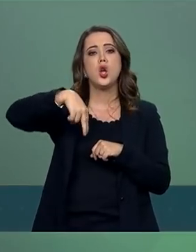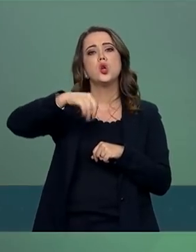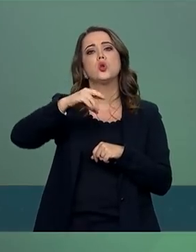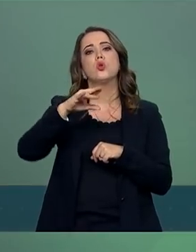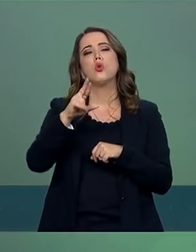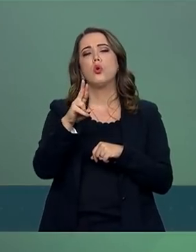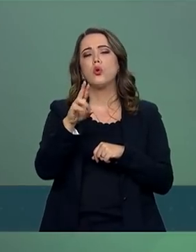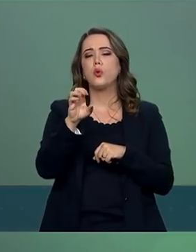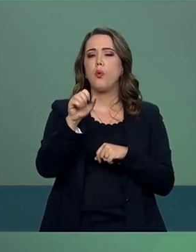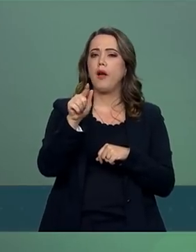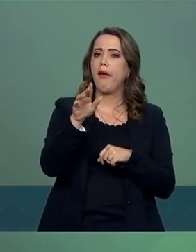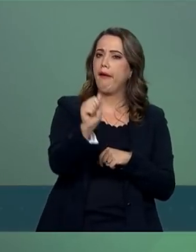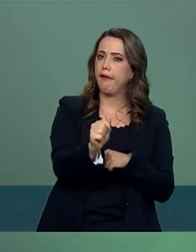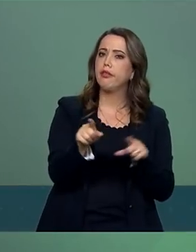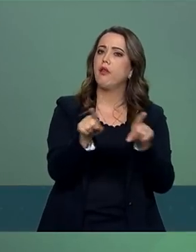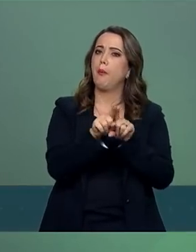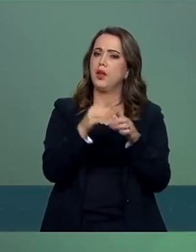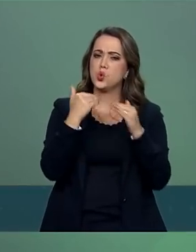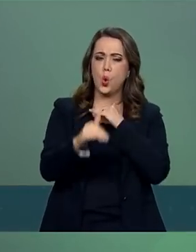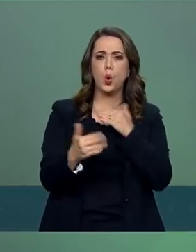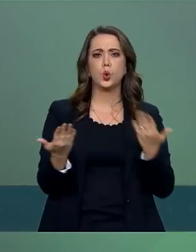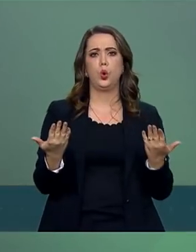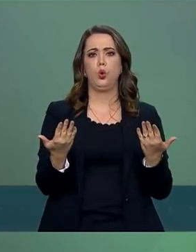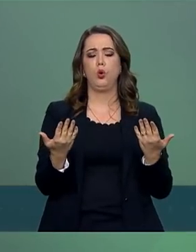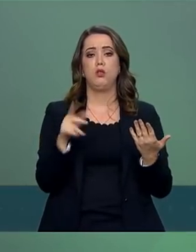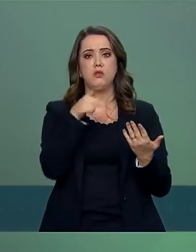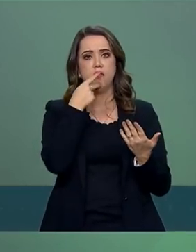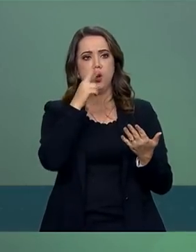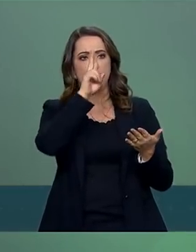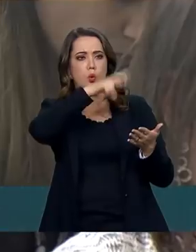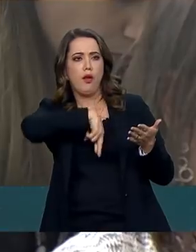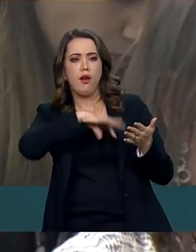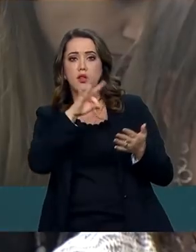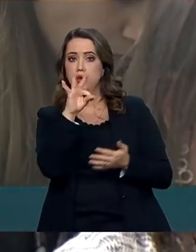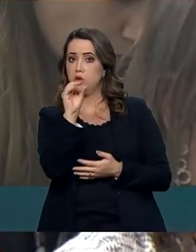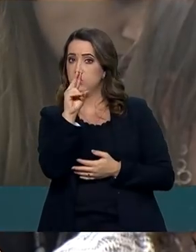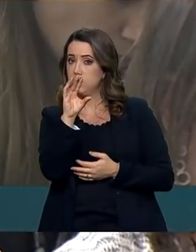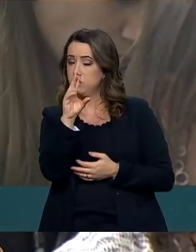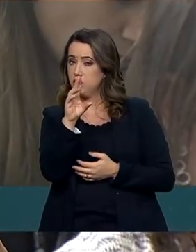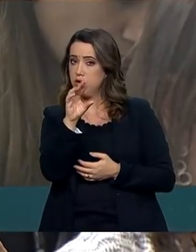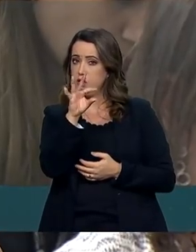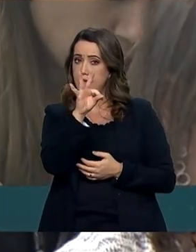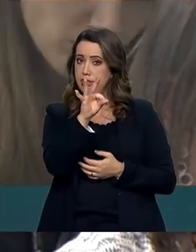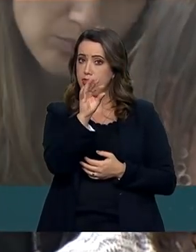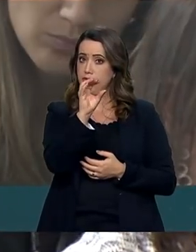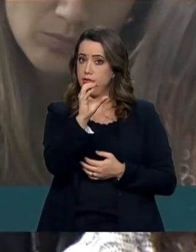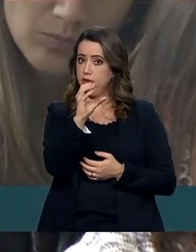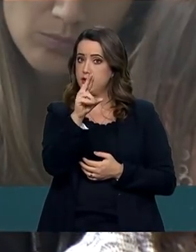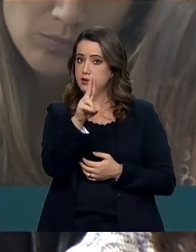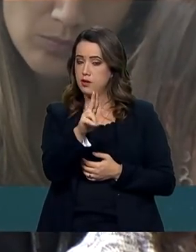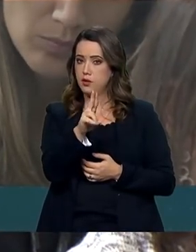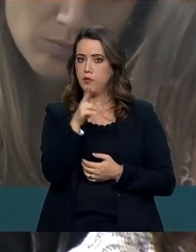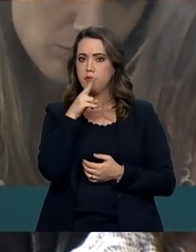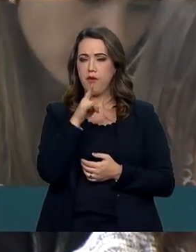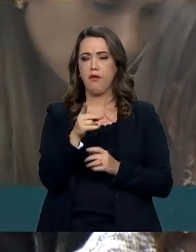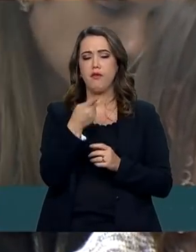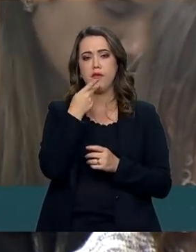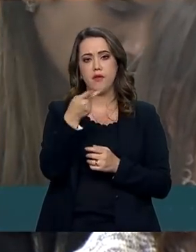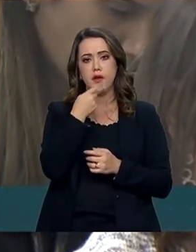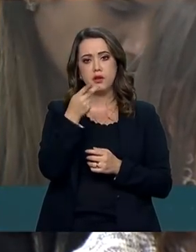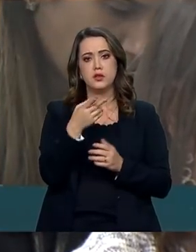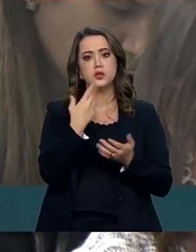a Noruega divulgou uma nota há pouco falando de um relatório do TCU sobre a auditoria do Fundo Amazônia em 2018,